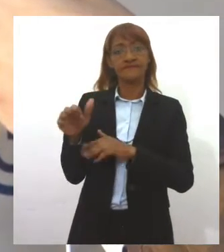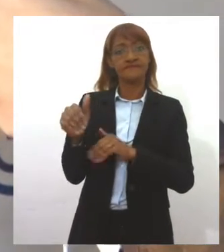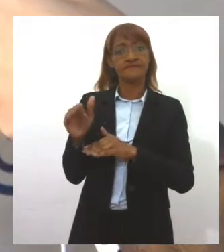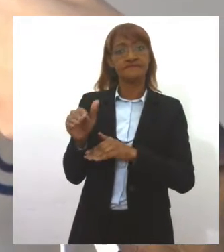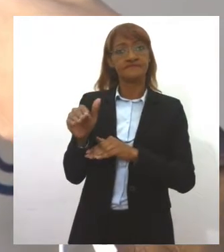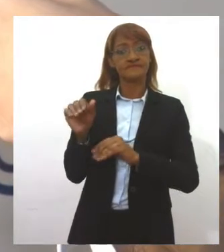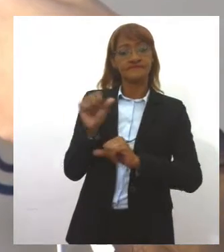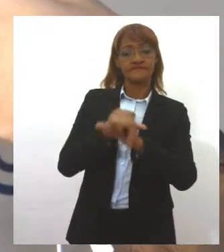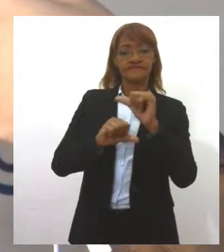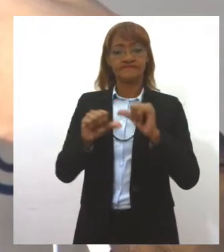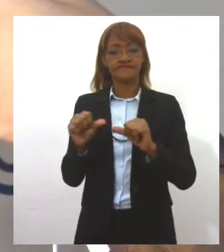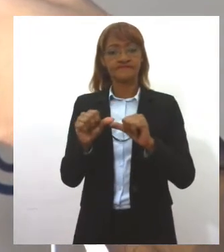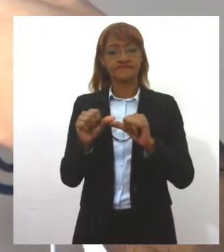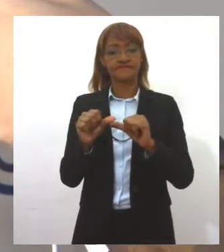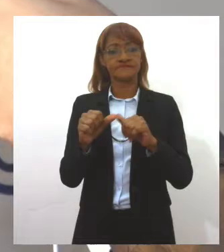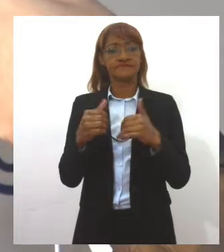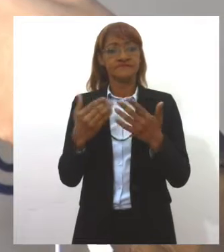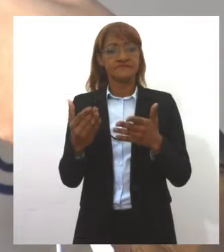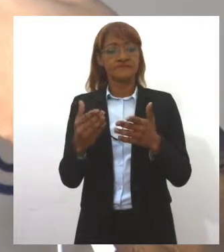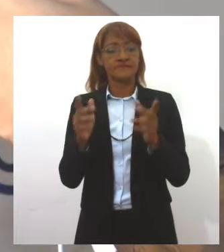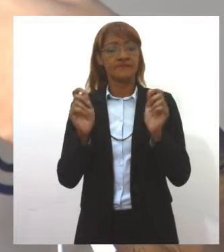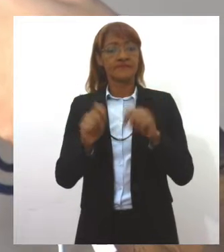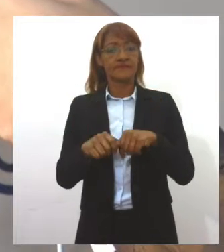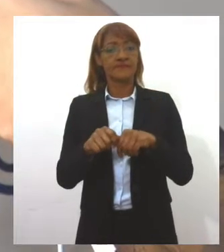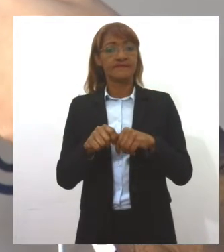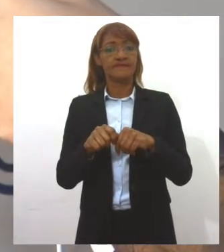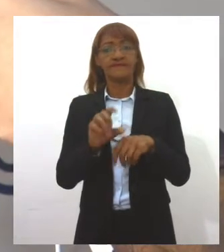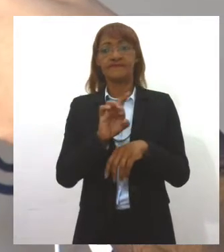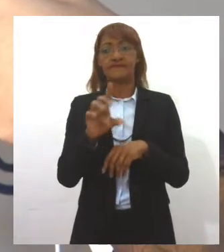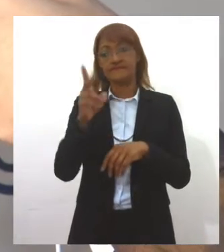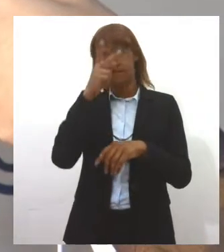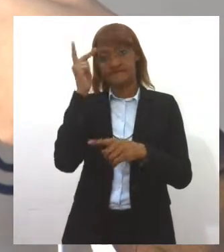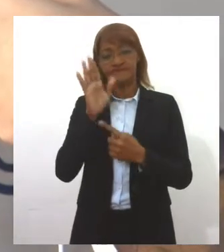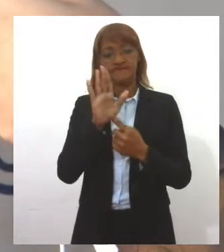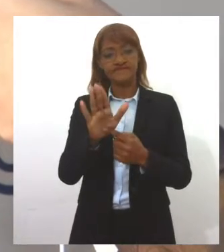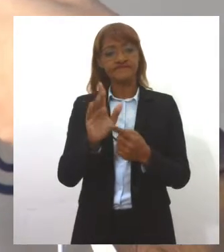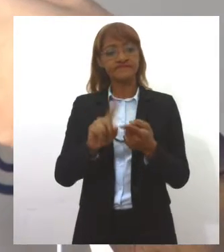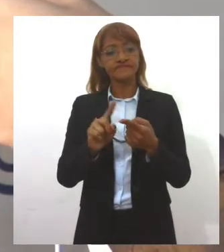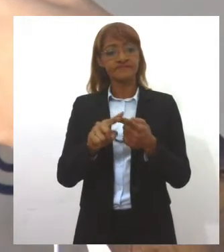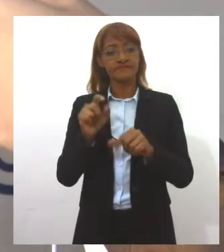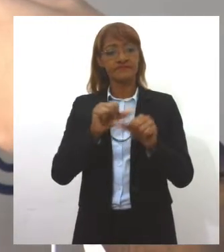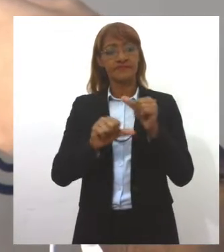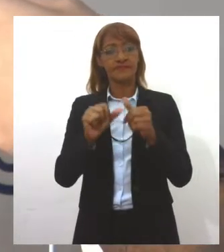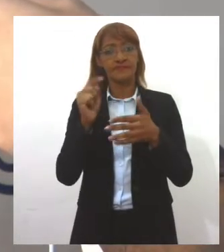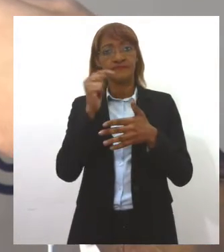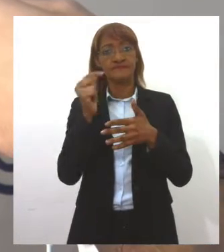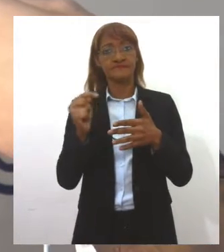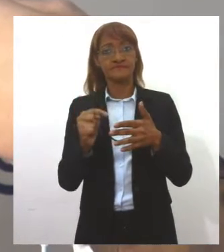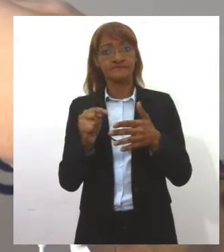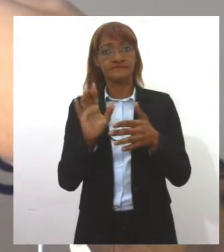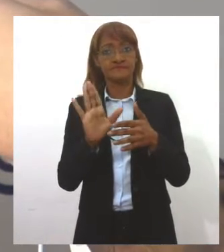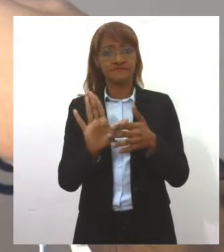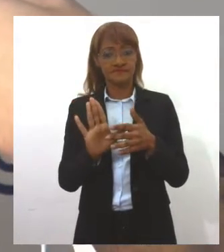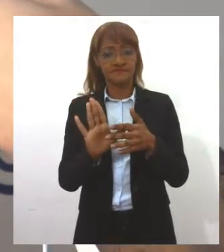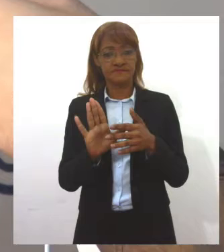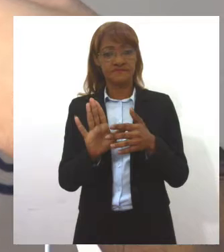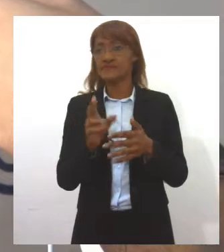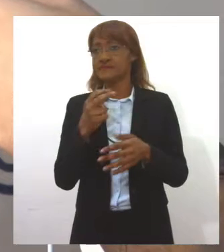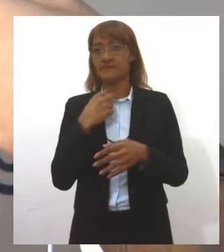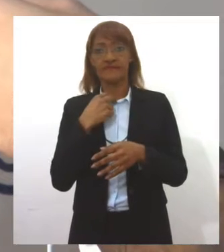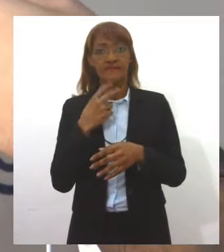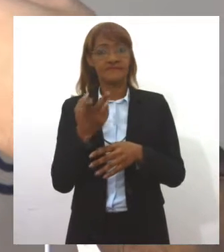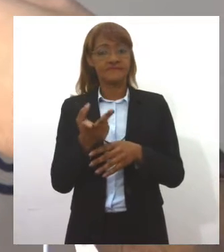mudança nos títulos que podem ser apresentados pelas pessoas e, com isso, mudando a pontuação. Esperamos que essa medida não seja para